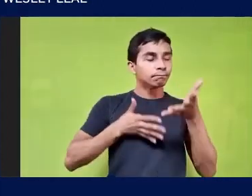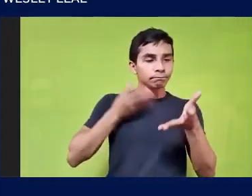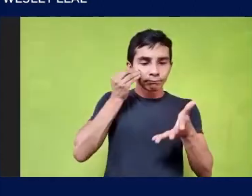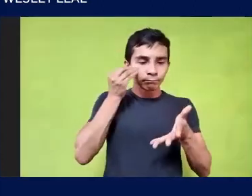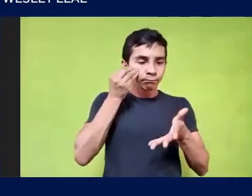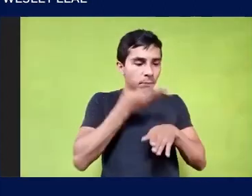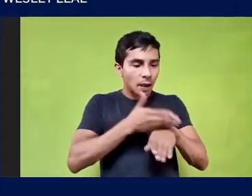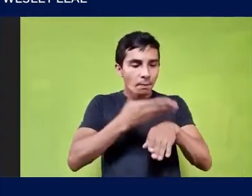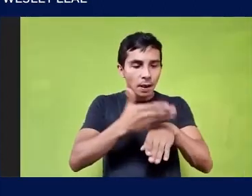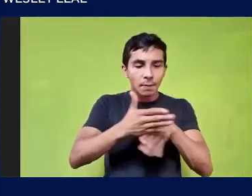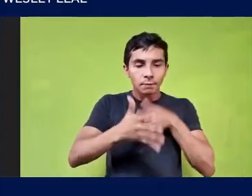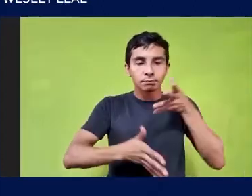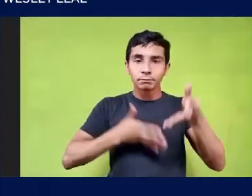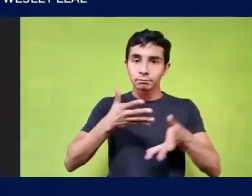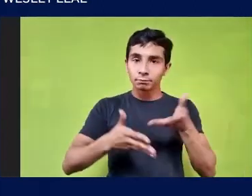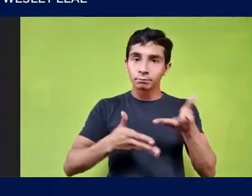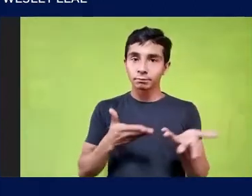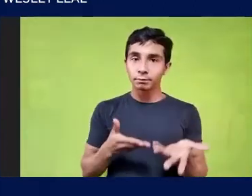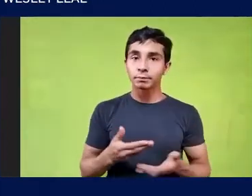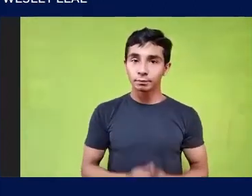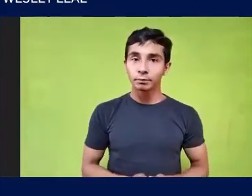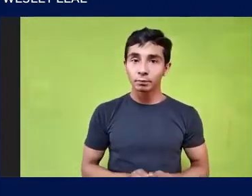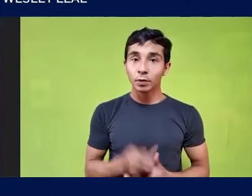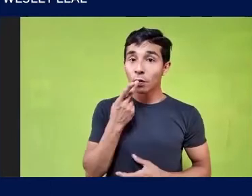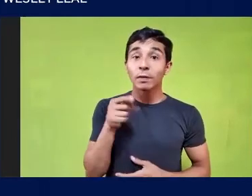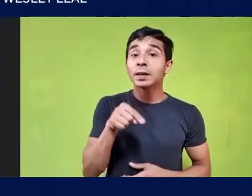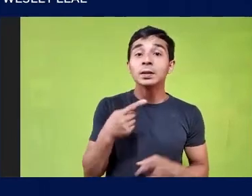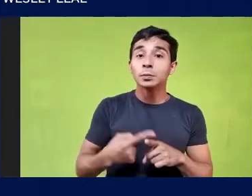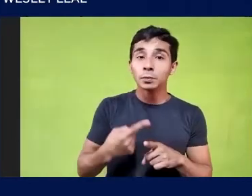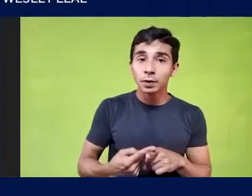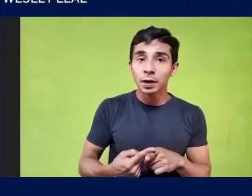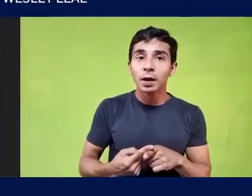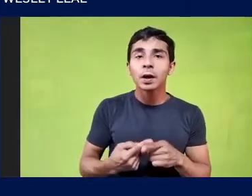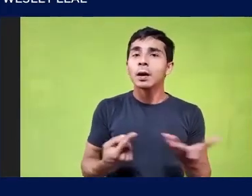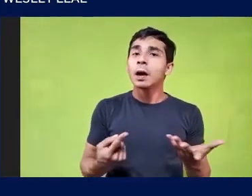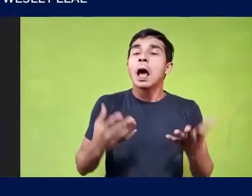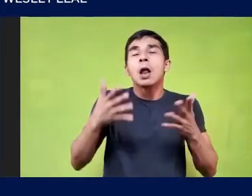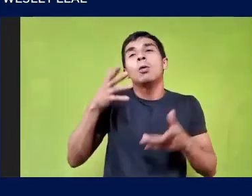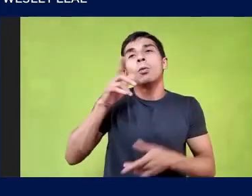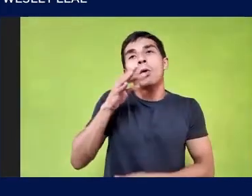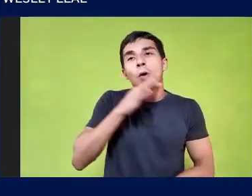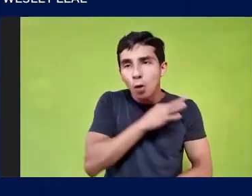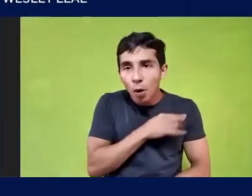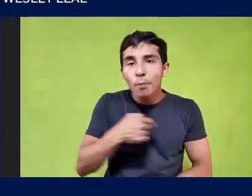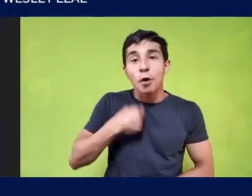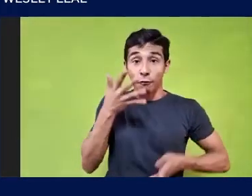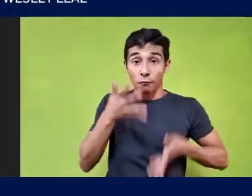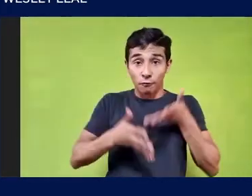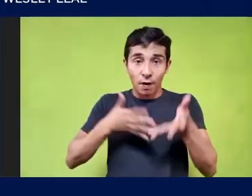Óbvio que eu tenho Uma propulsão aqui É óbvio que eu tenho Uma intencionalidade Que precisa ser explicitada Porque eu quero sair Da condição de